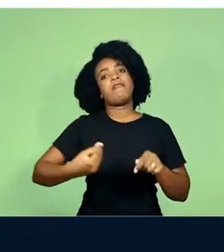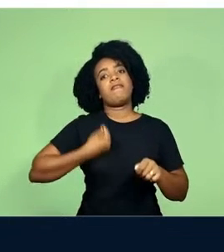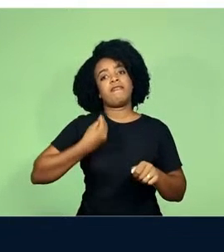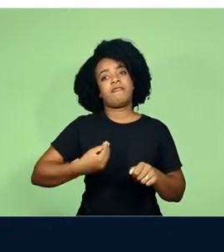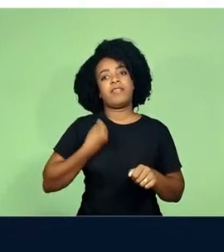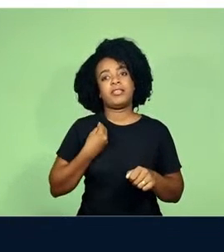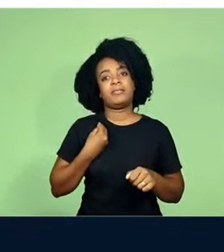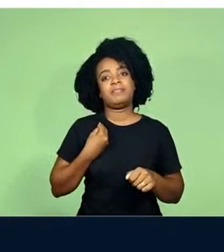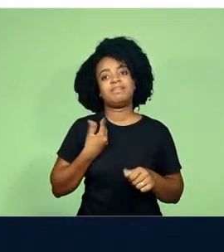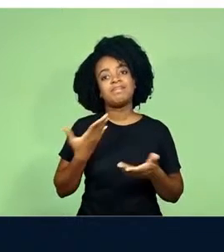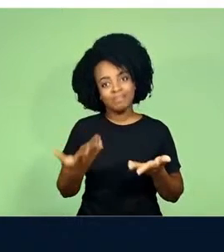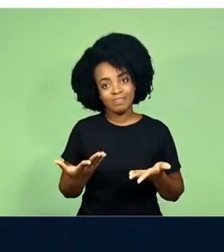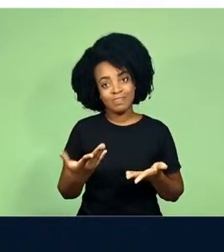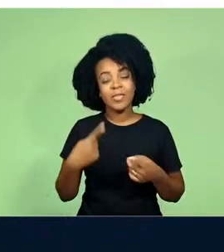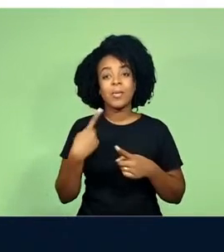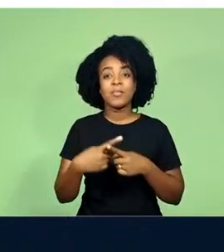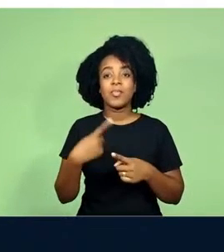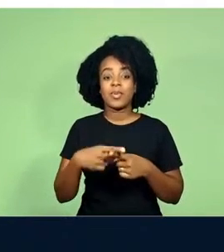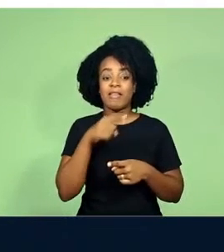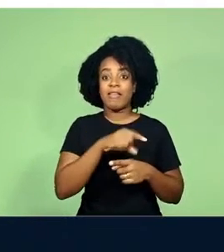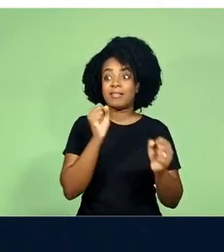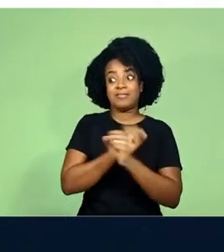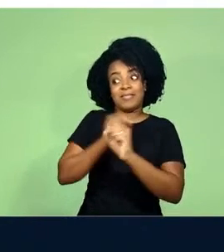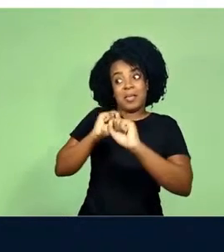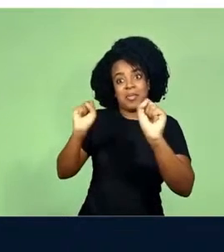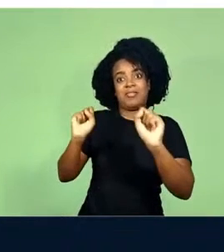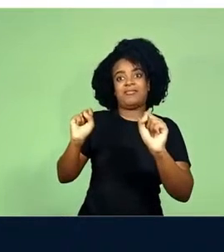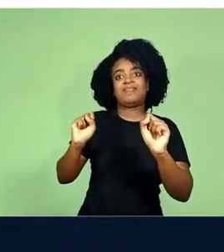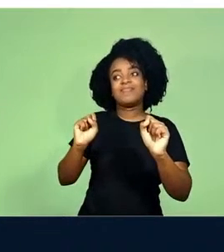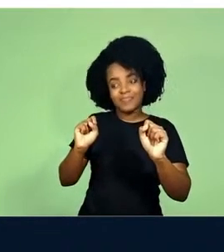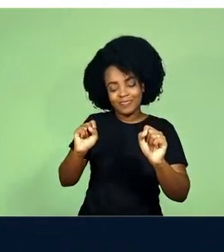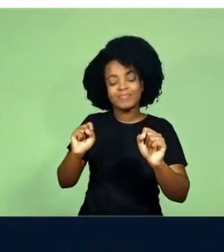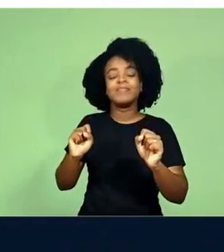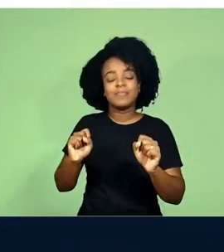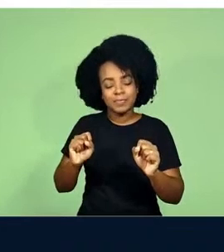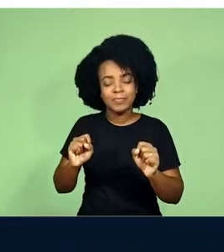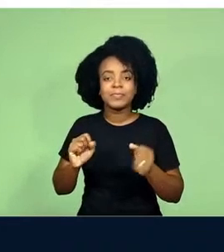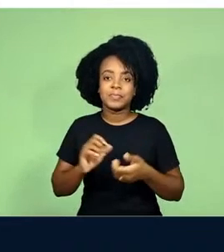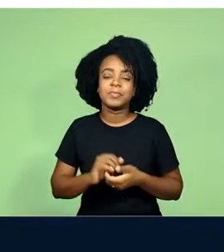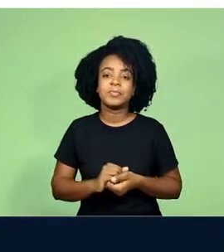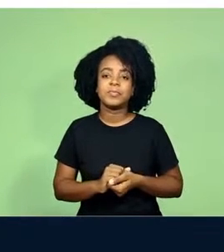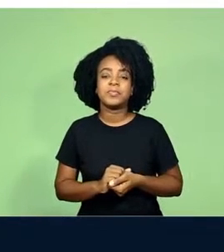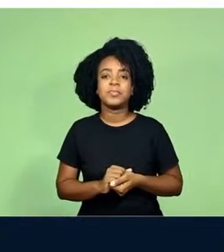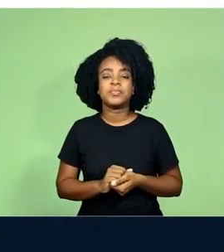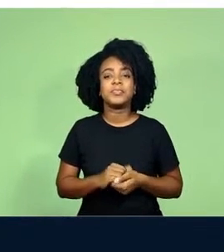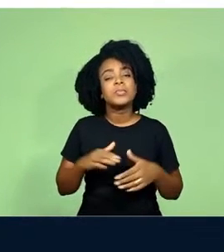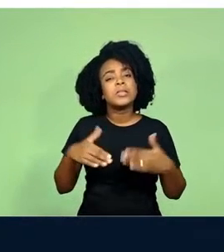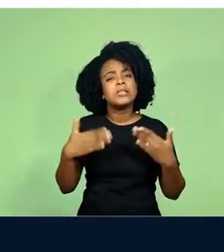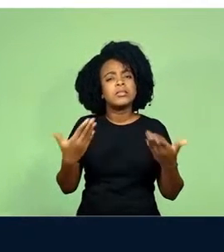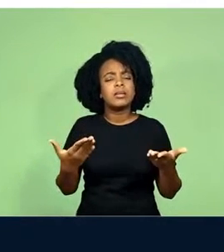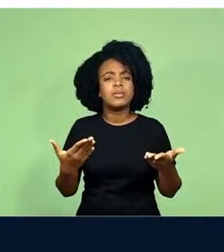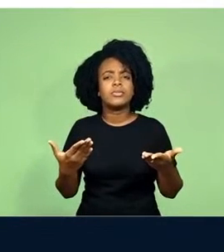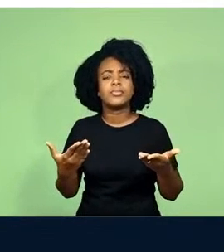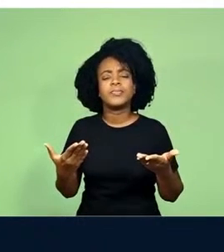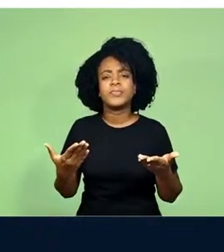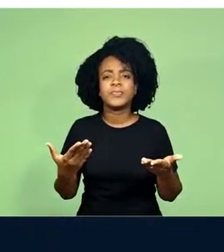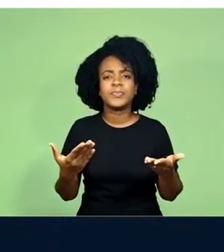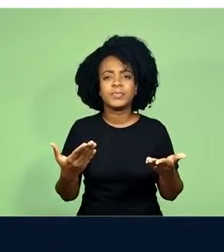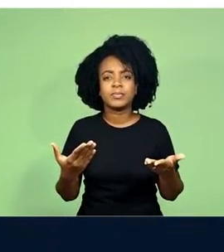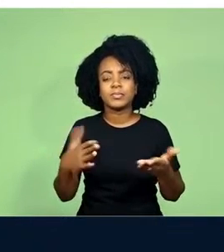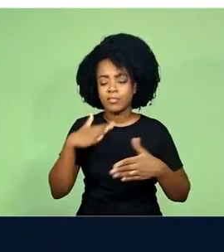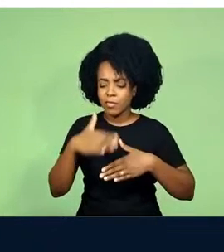Então, um ato de rebeldia contra os deuses que o criaram, esse Prometeu. Mas ao fazer isso,